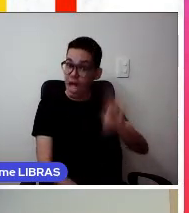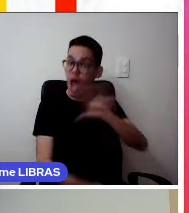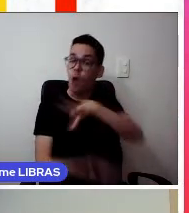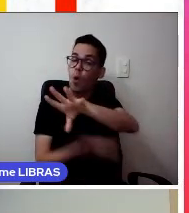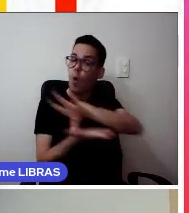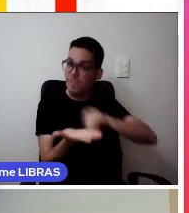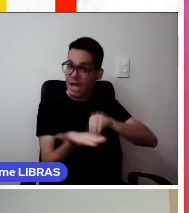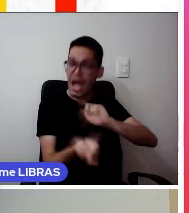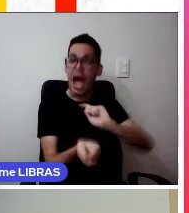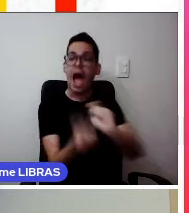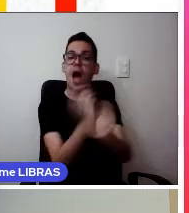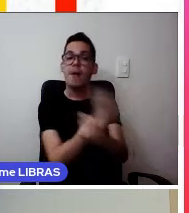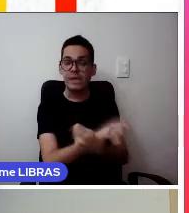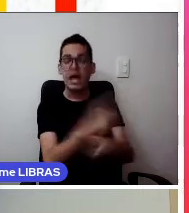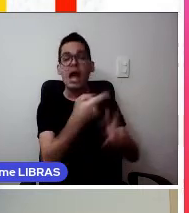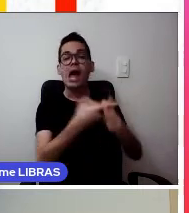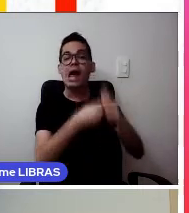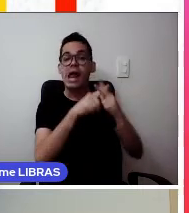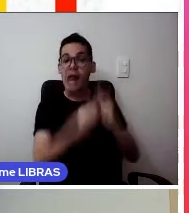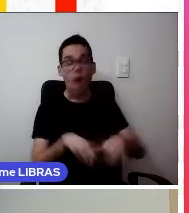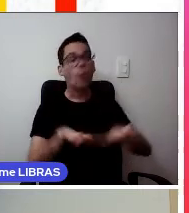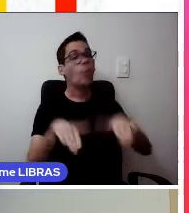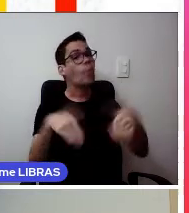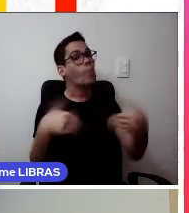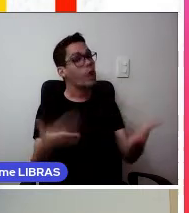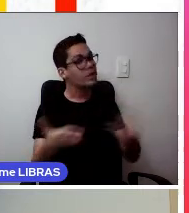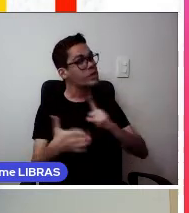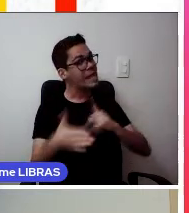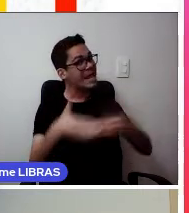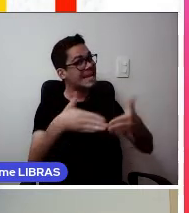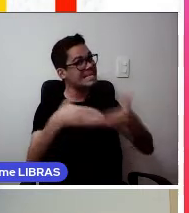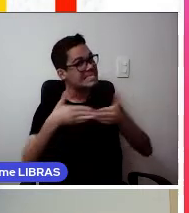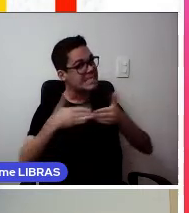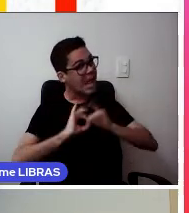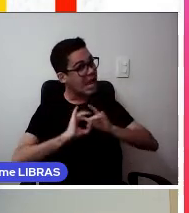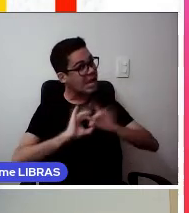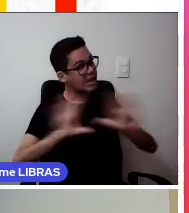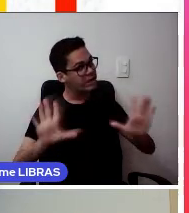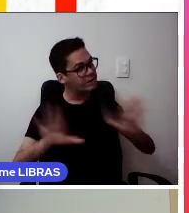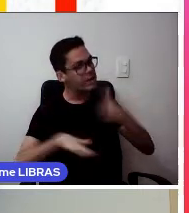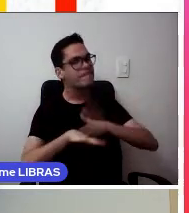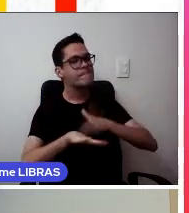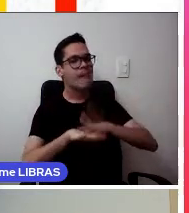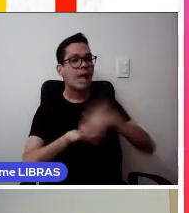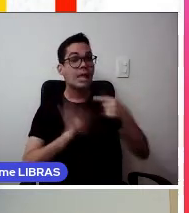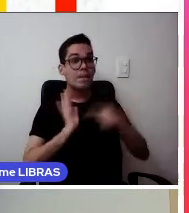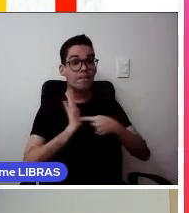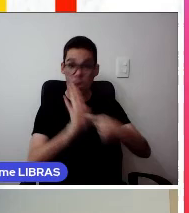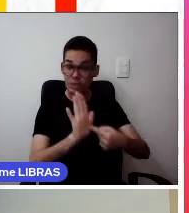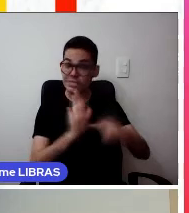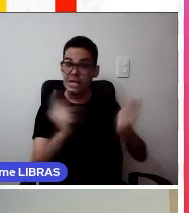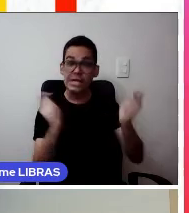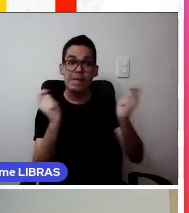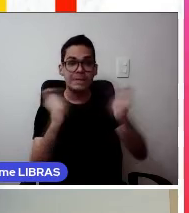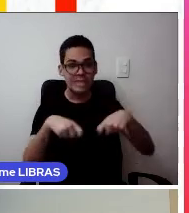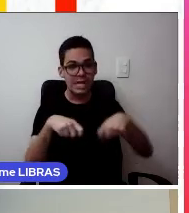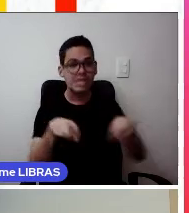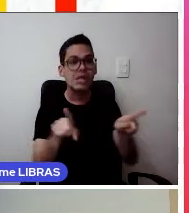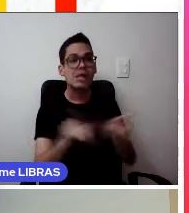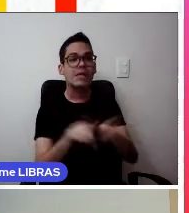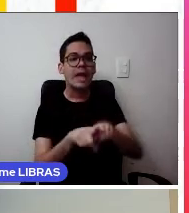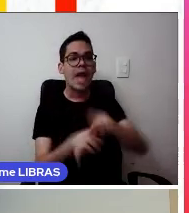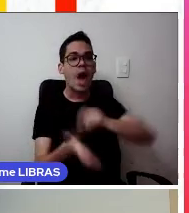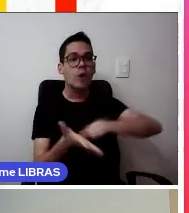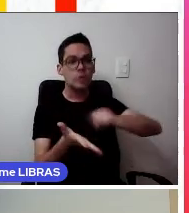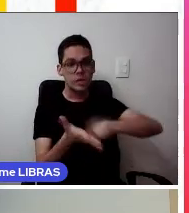alterar uma produção quando existir licença aberta, que especifique essas condições ou autorização expressa da